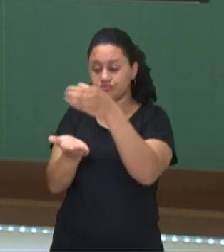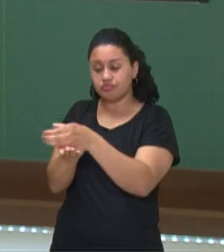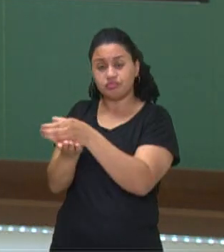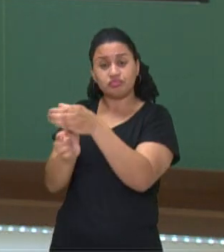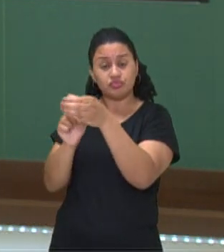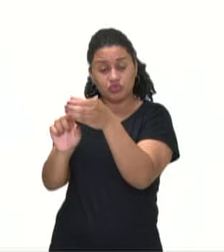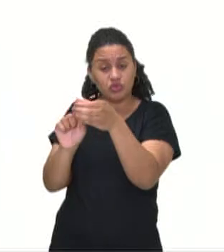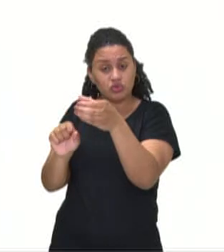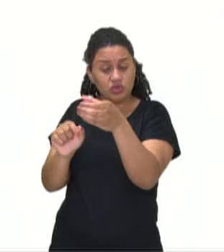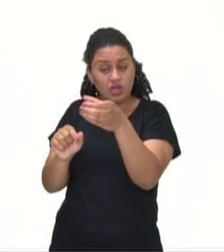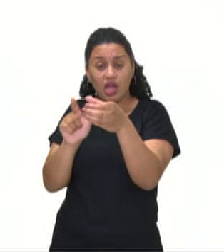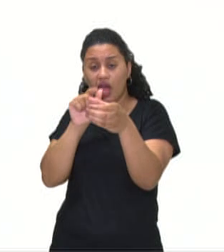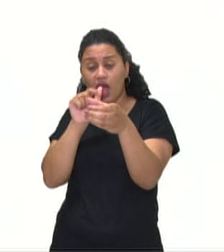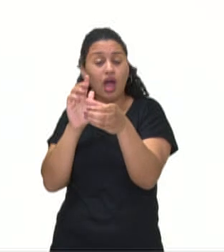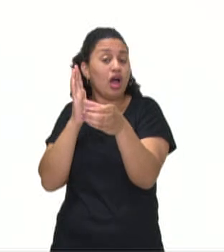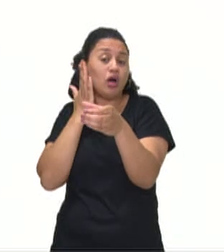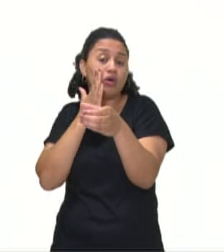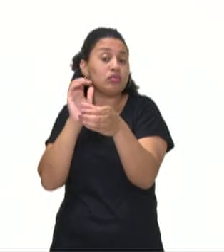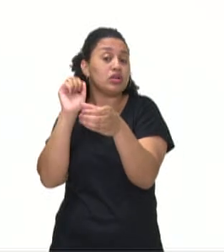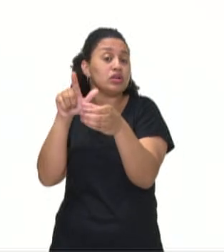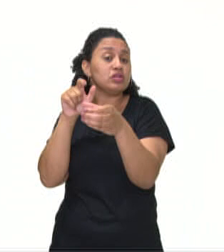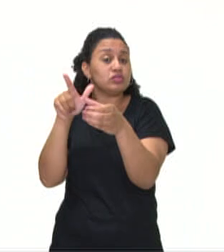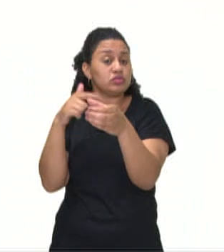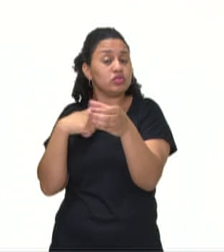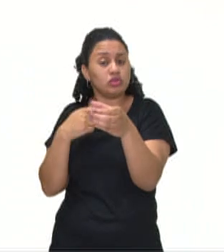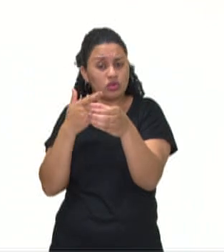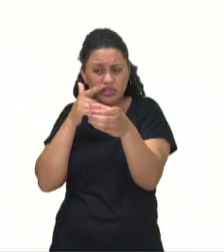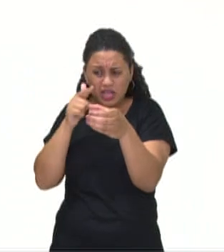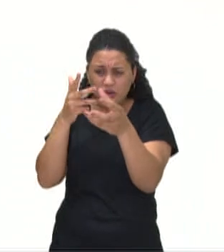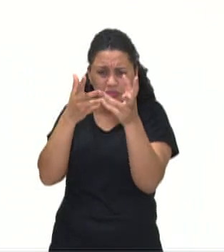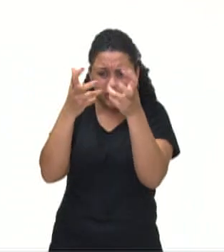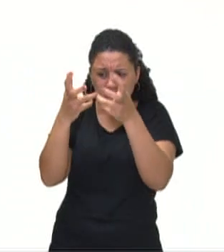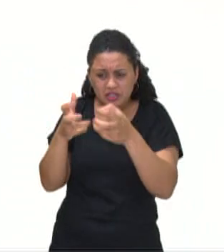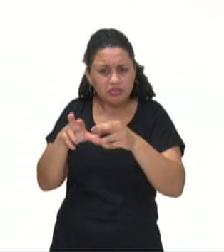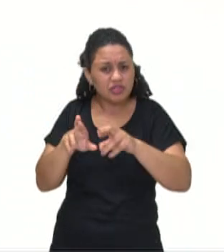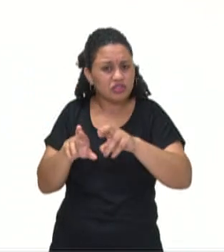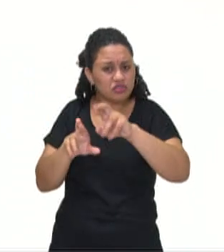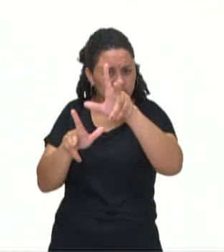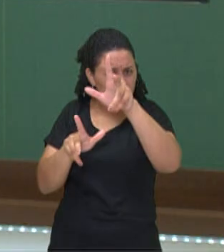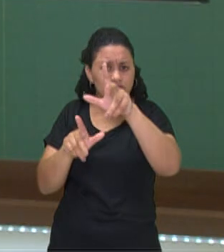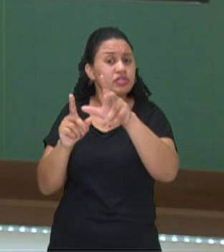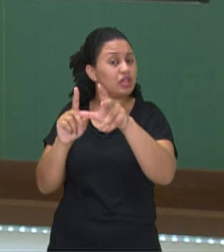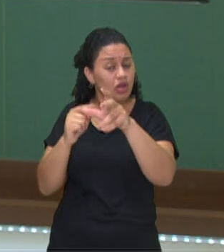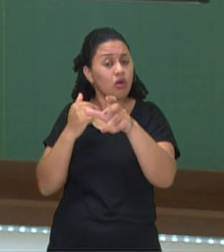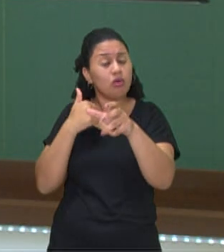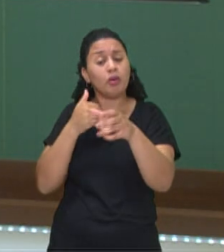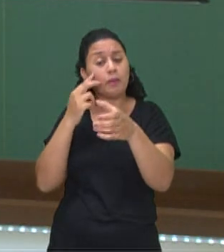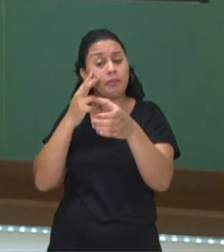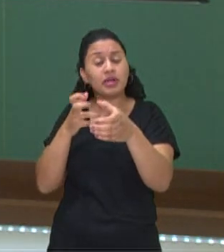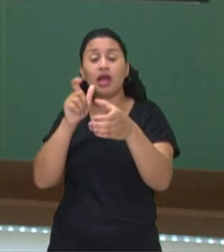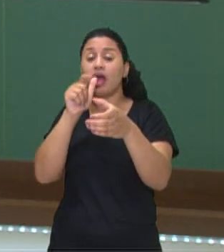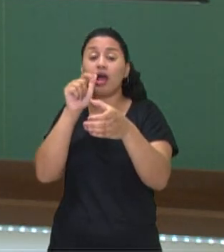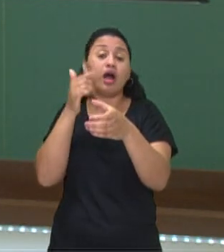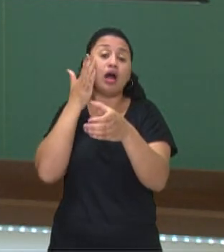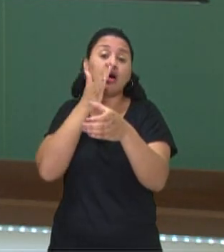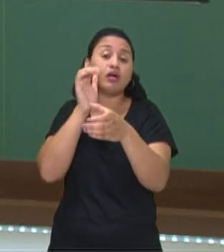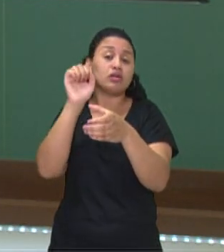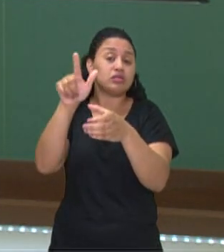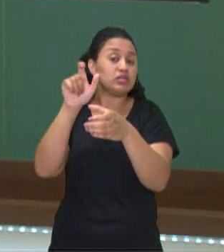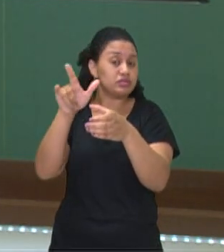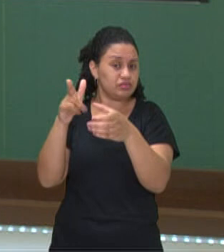da direita. Uma única fase. Você consegue perceber que a água ficou colorida? Ficou azul? Você consegue